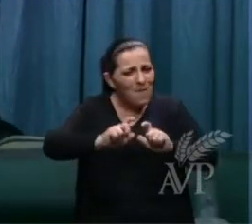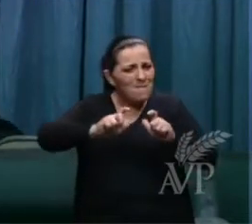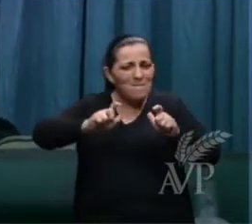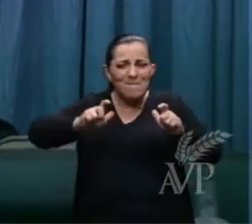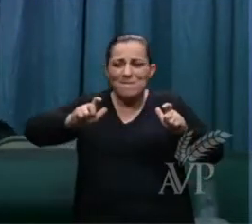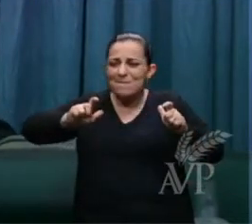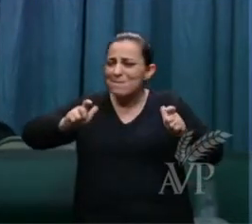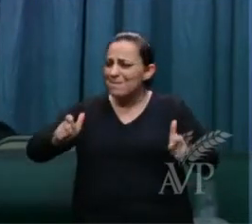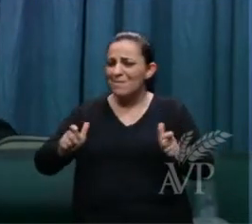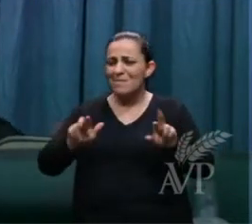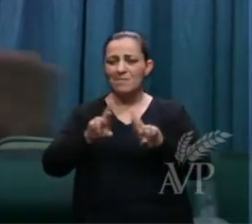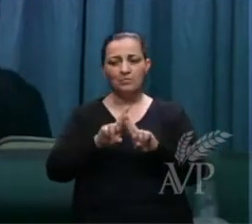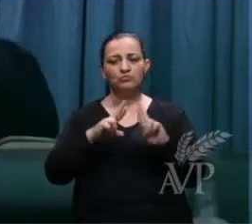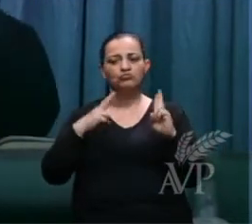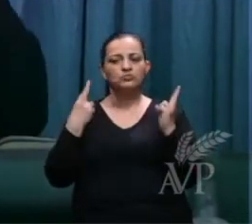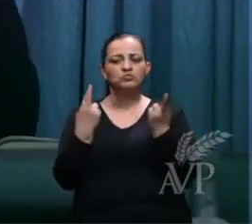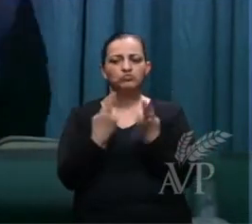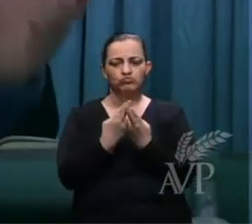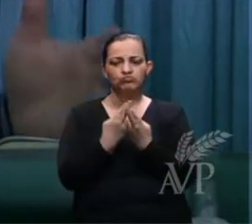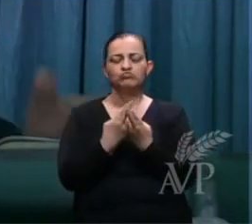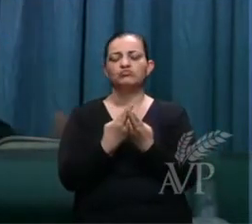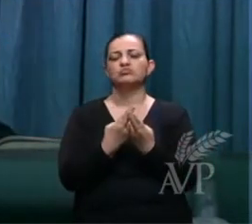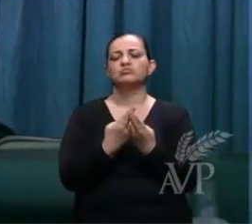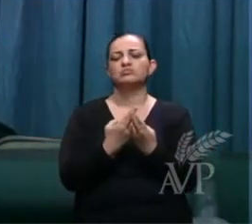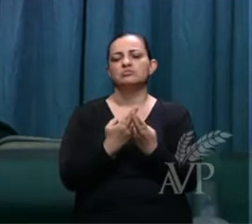reunião